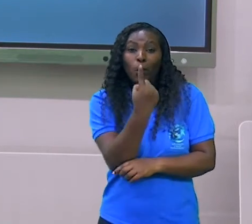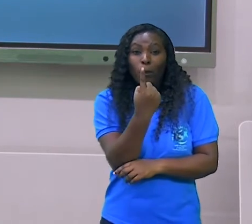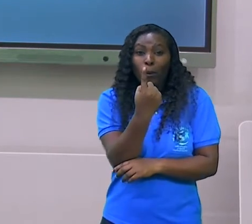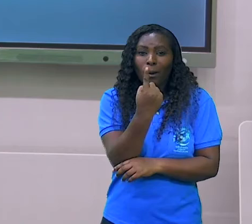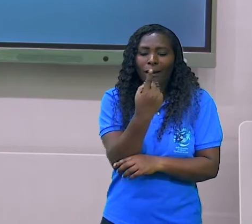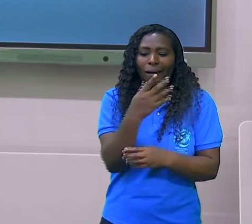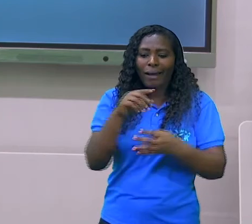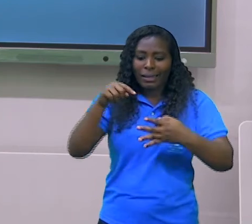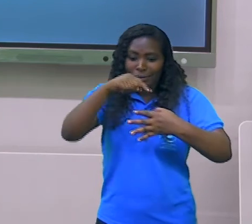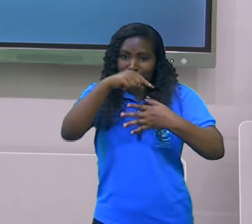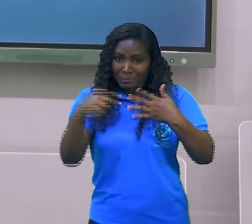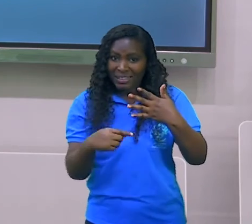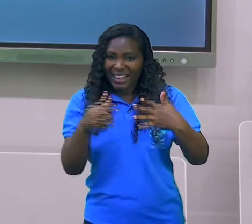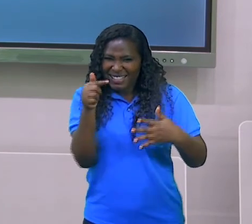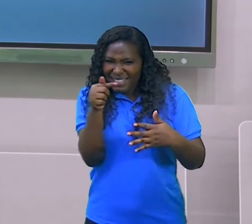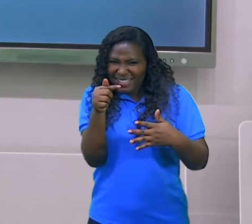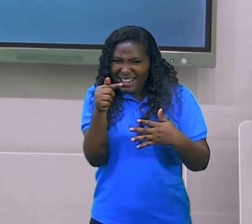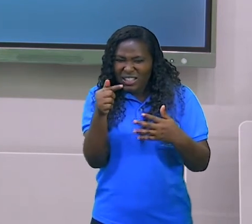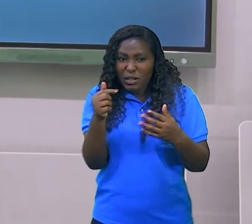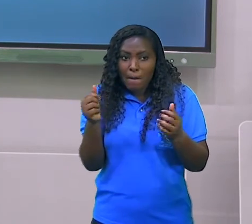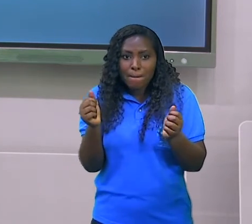Pérgamo, dedicado a Zeus,